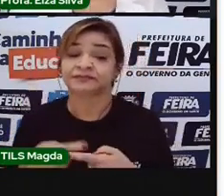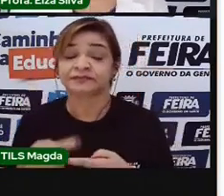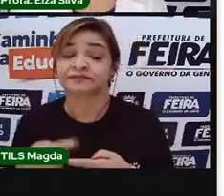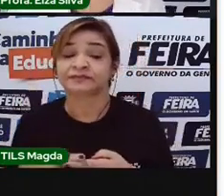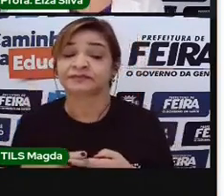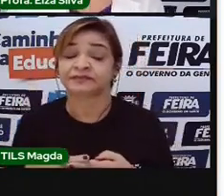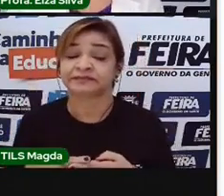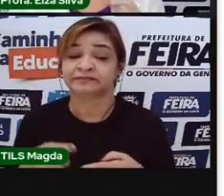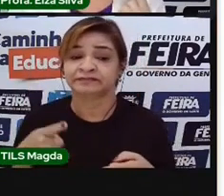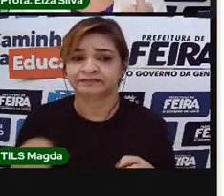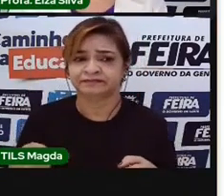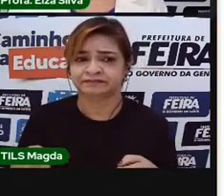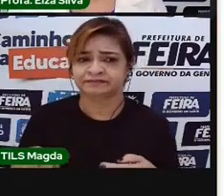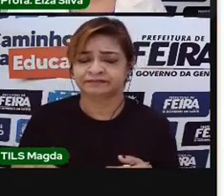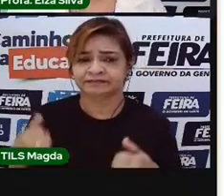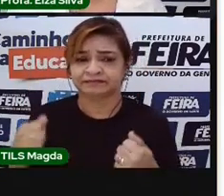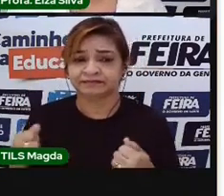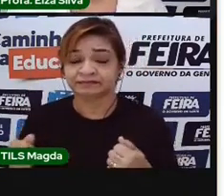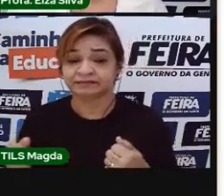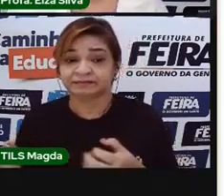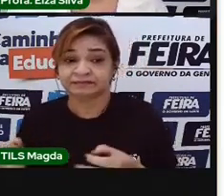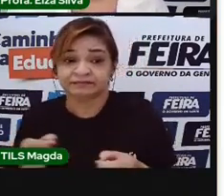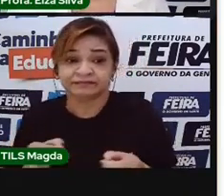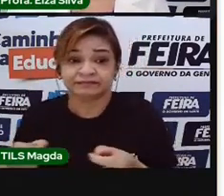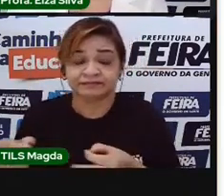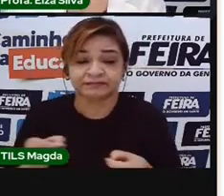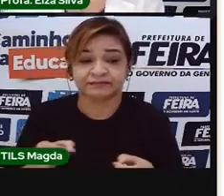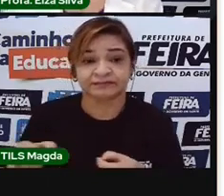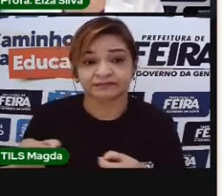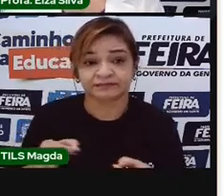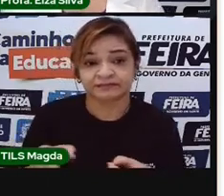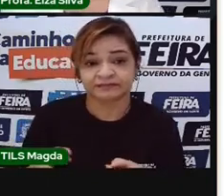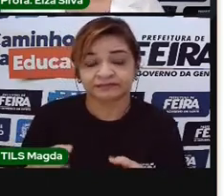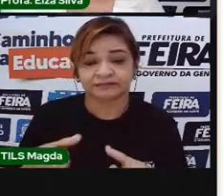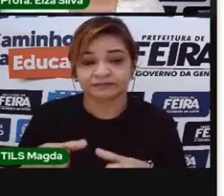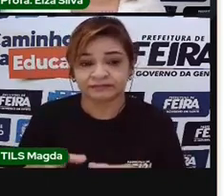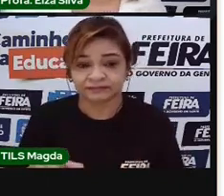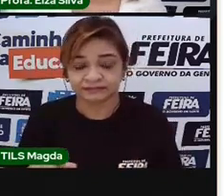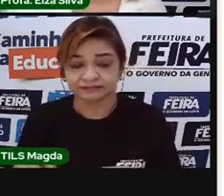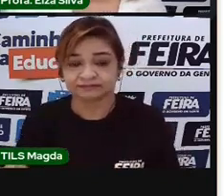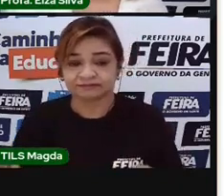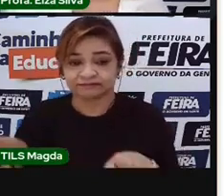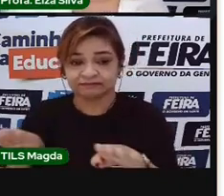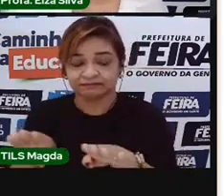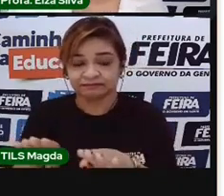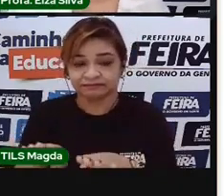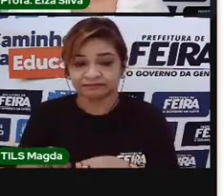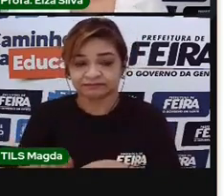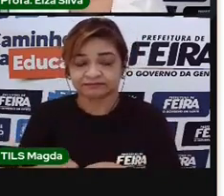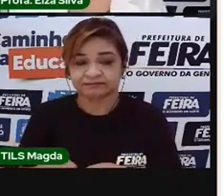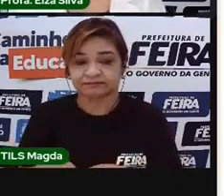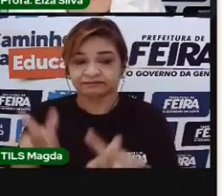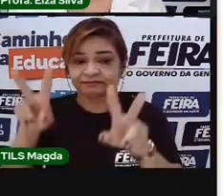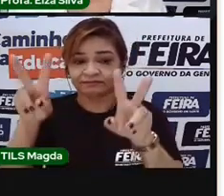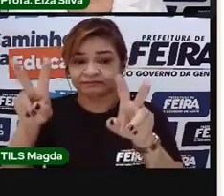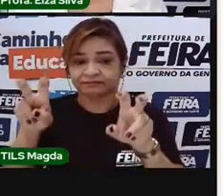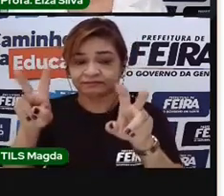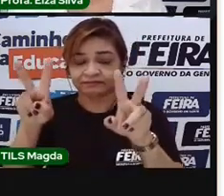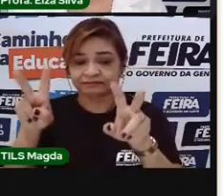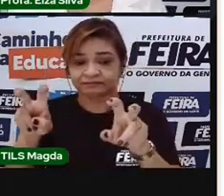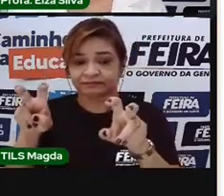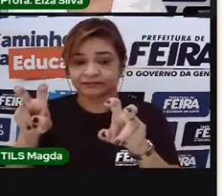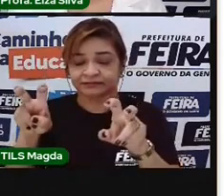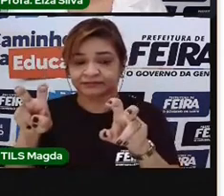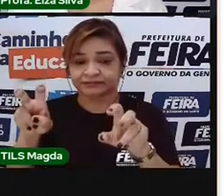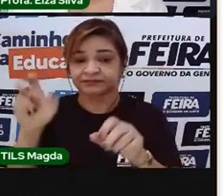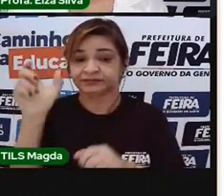você deve escolher uma forma que esteja relacionada com o tema central da sua nuvem de